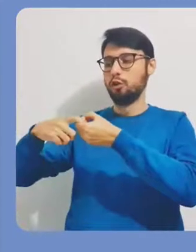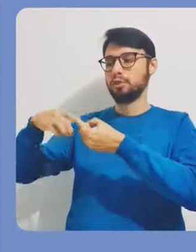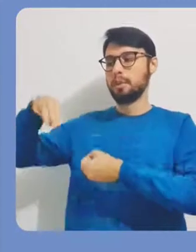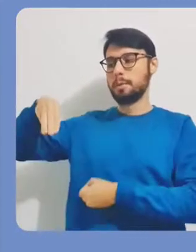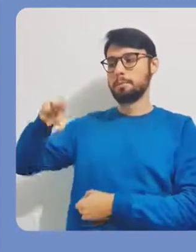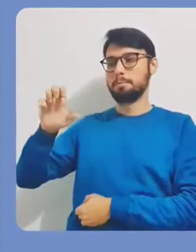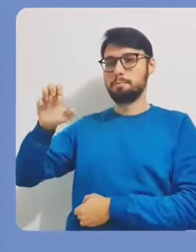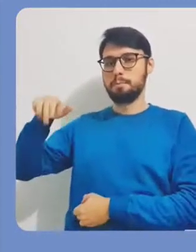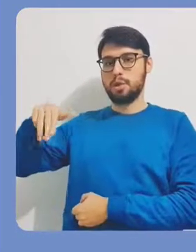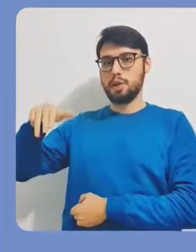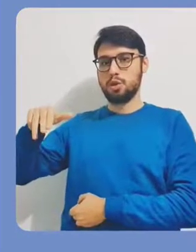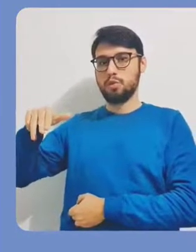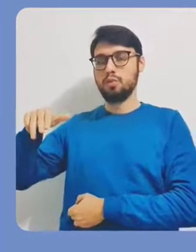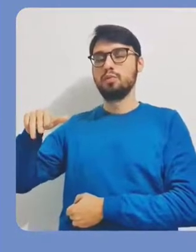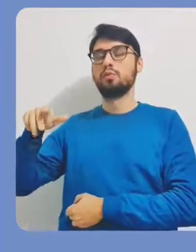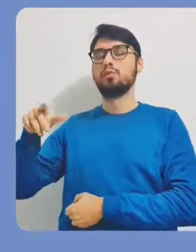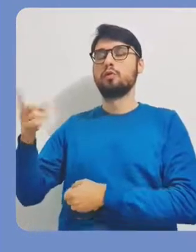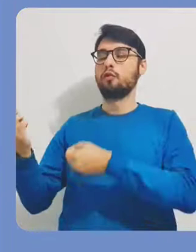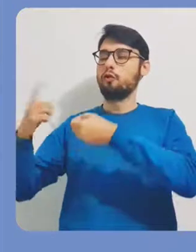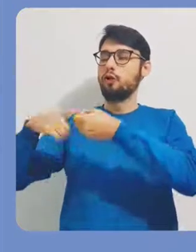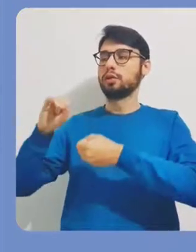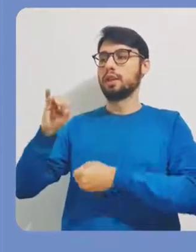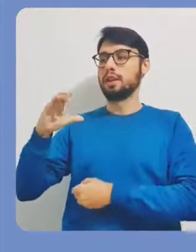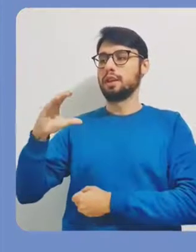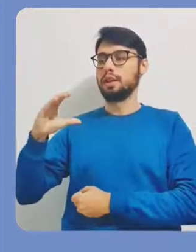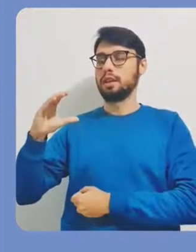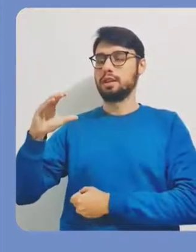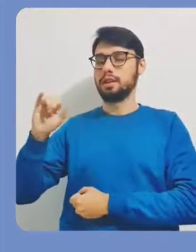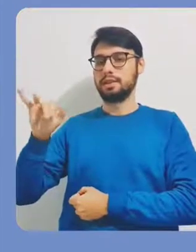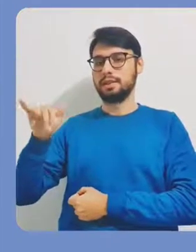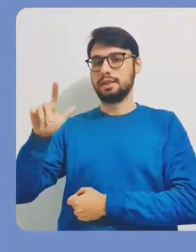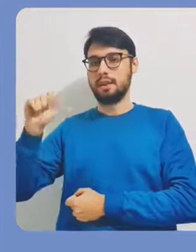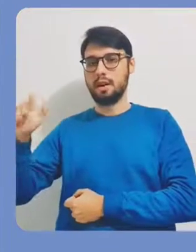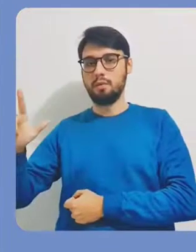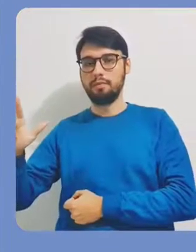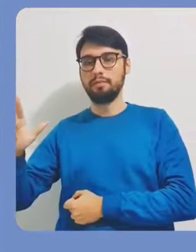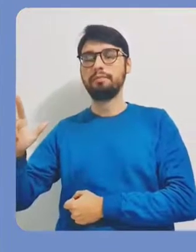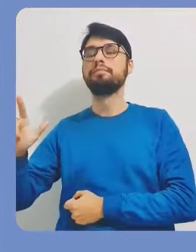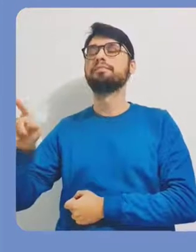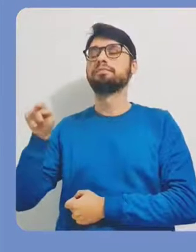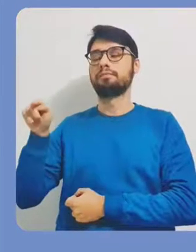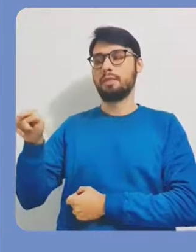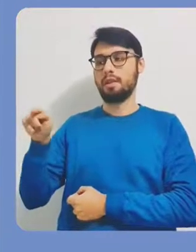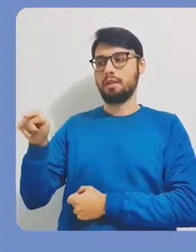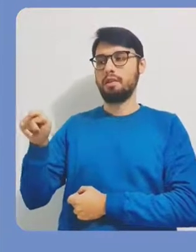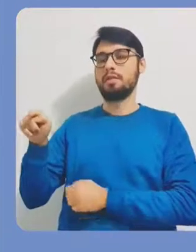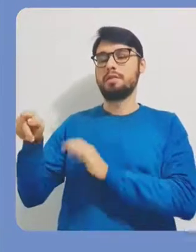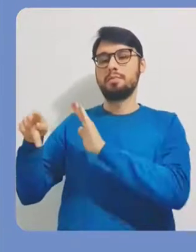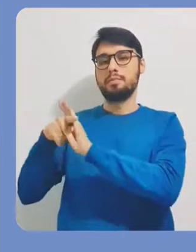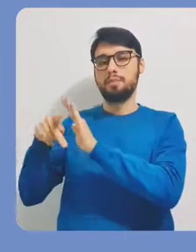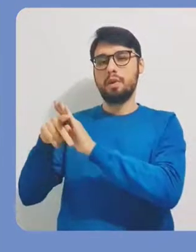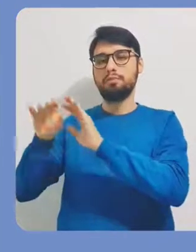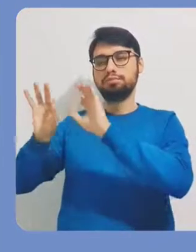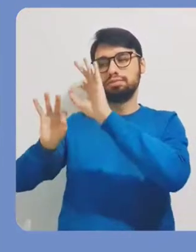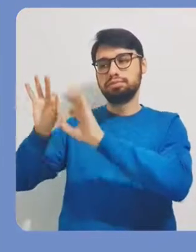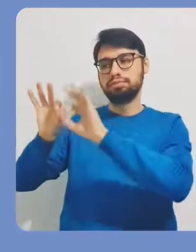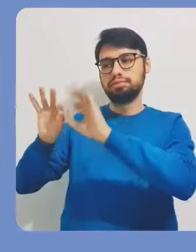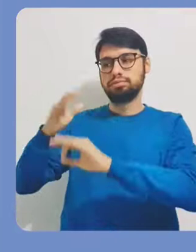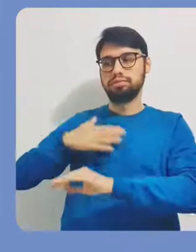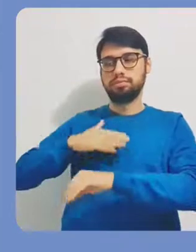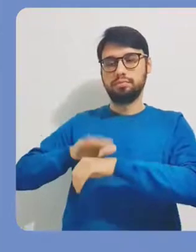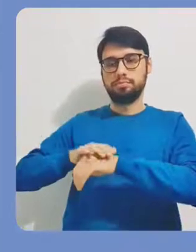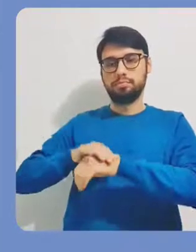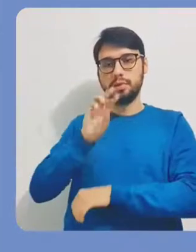aqui no nosso site, eu vou retornar para o menu inicial, para aquela minha página de edição